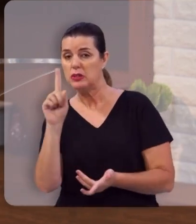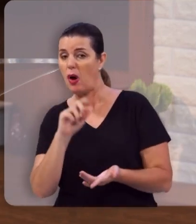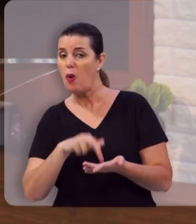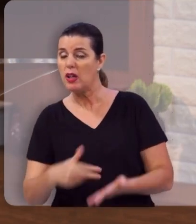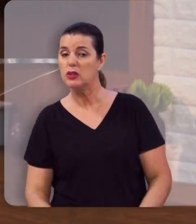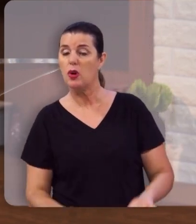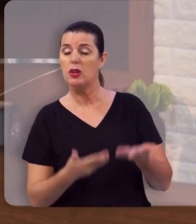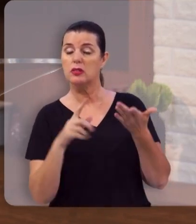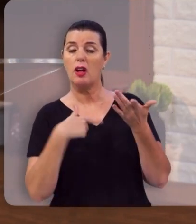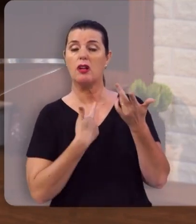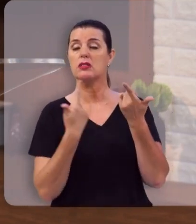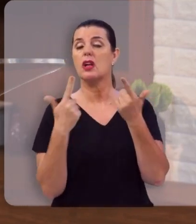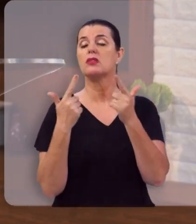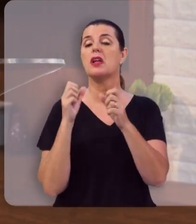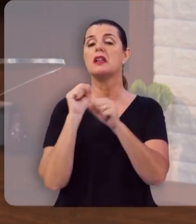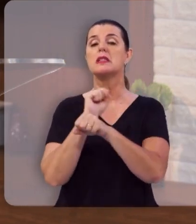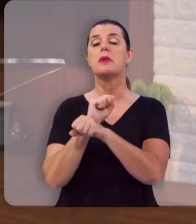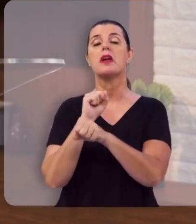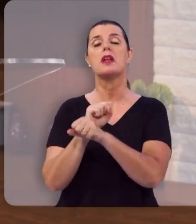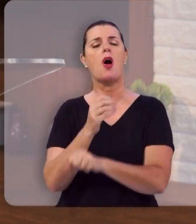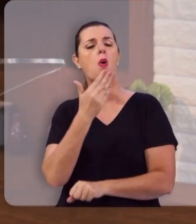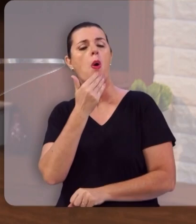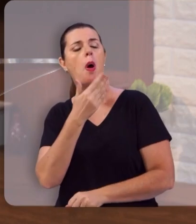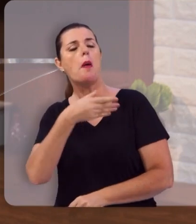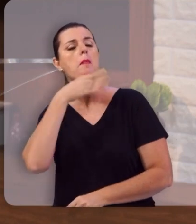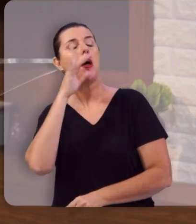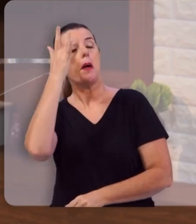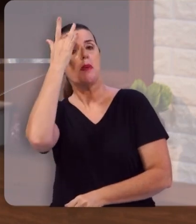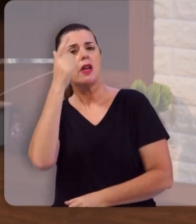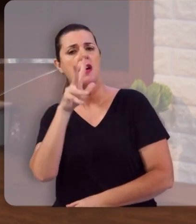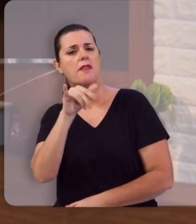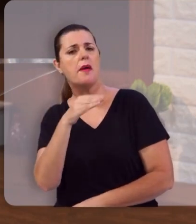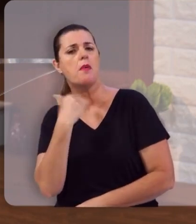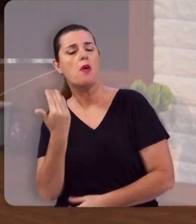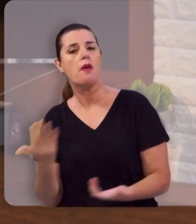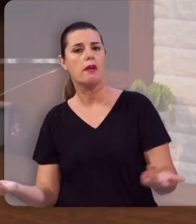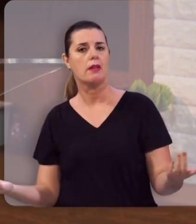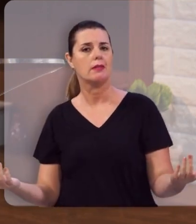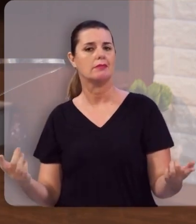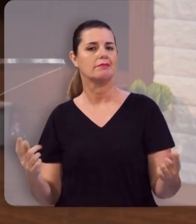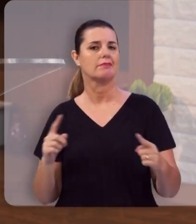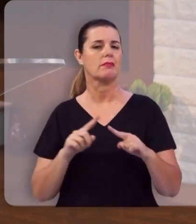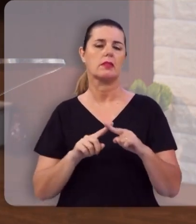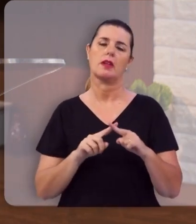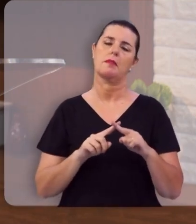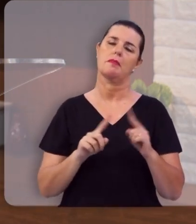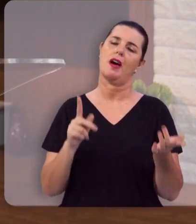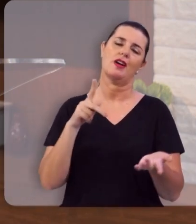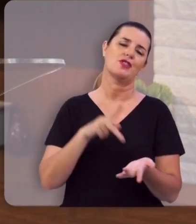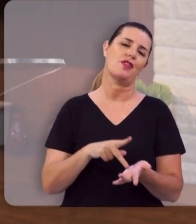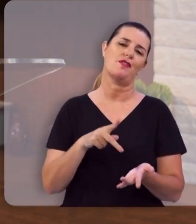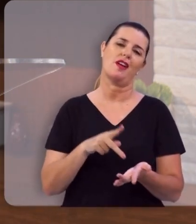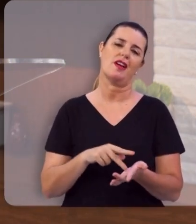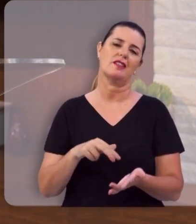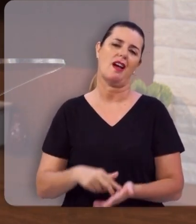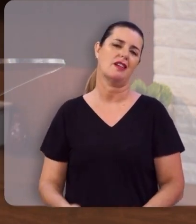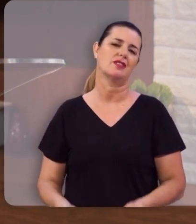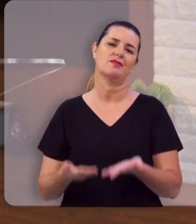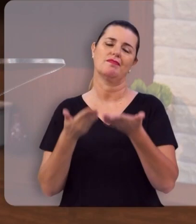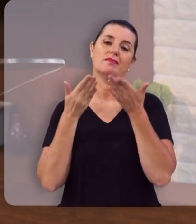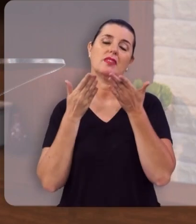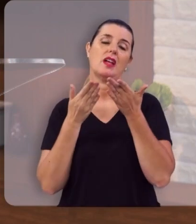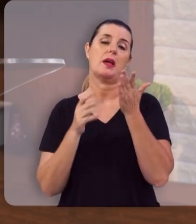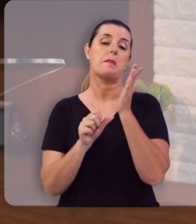então não temos esperança. Comamos e bebamos, porque amanhã morreremos. Mas de fato, Cristo ressuscitou, sendo as